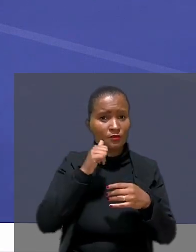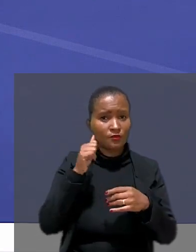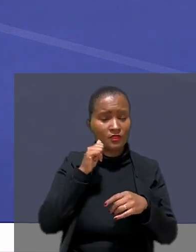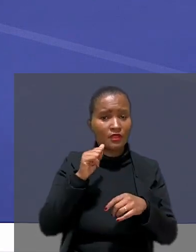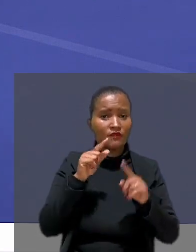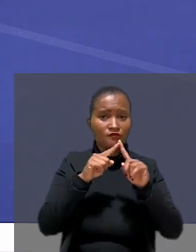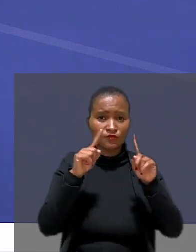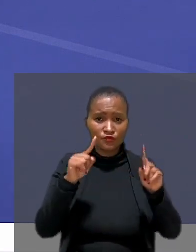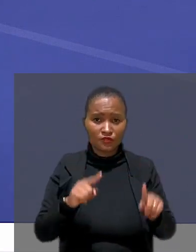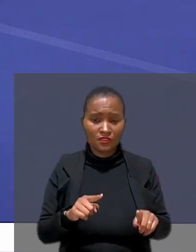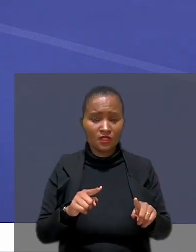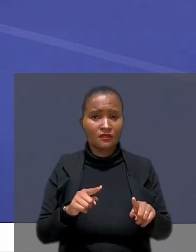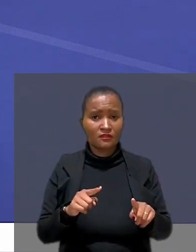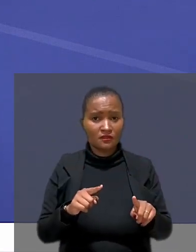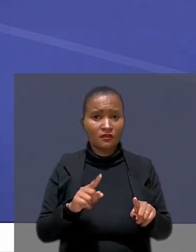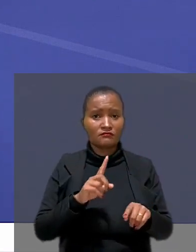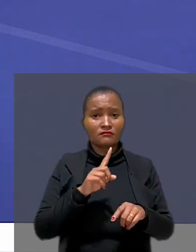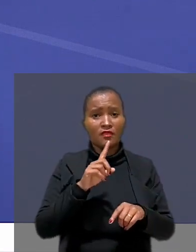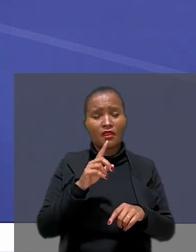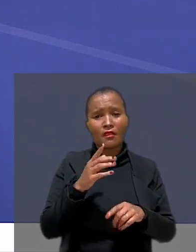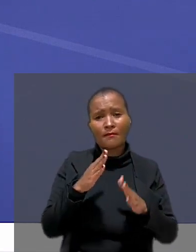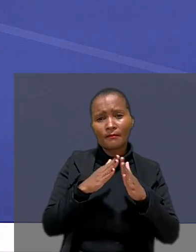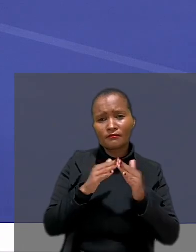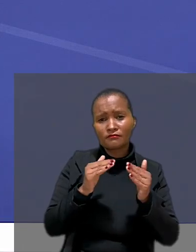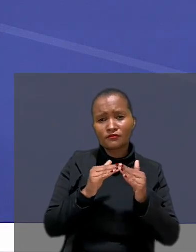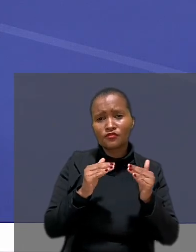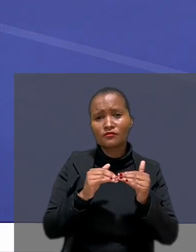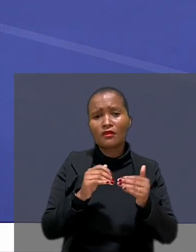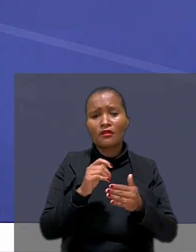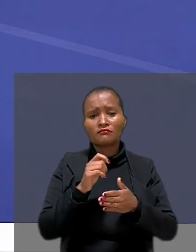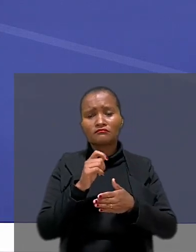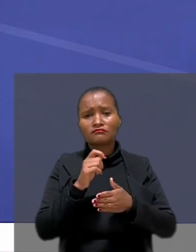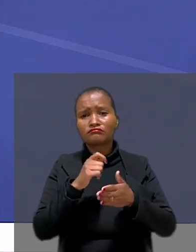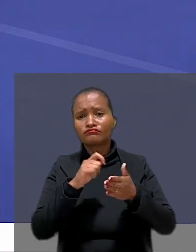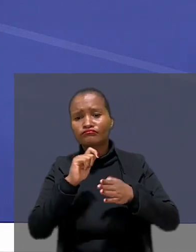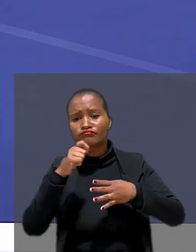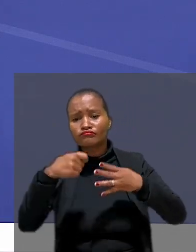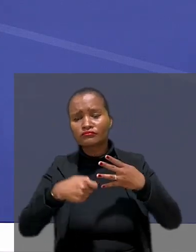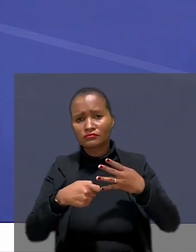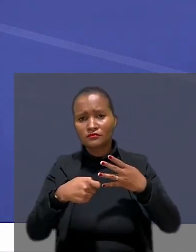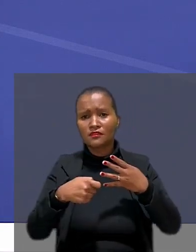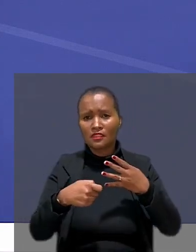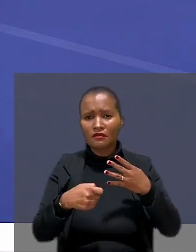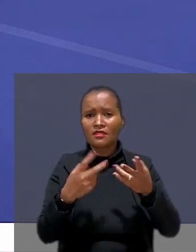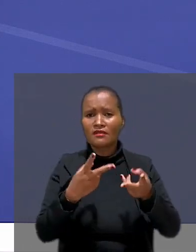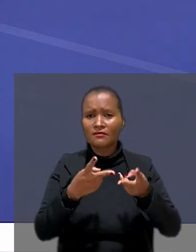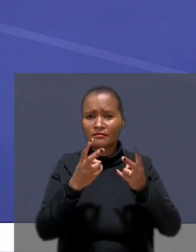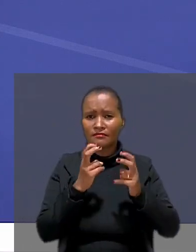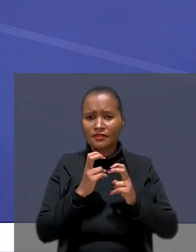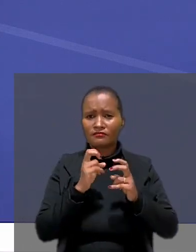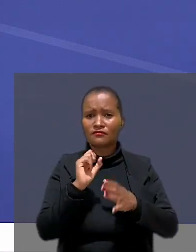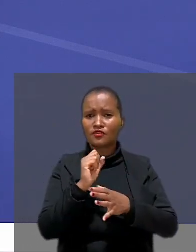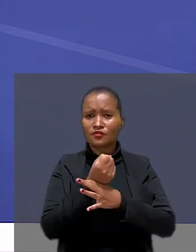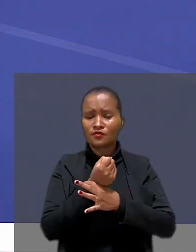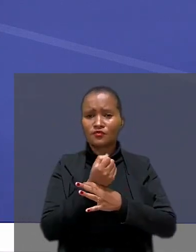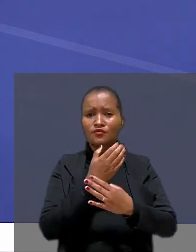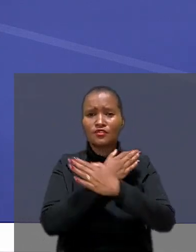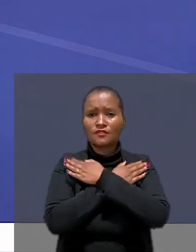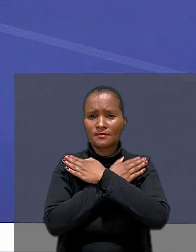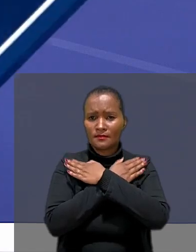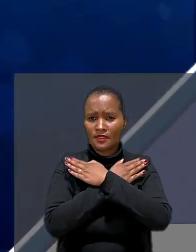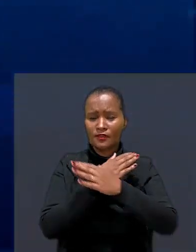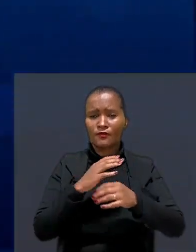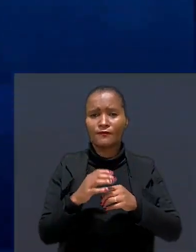uma empregada que contestava a não homologação de uma cláusula de acordo judicial relativa ao recebimento de seguro-desemprego.